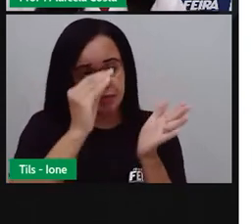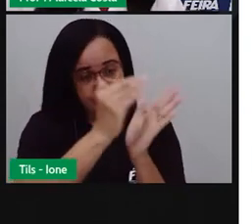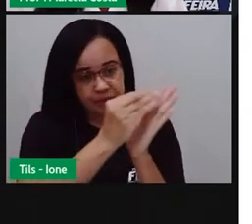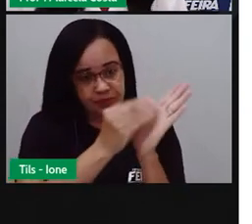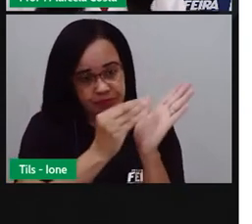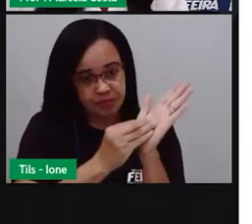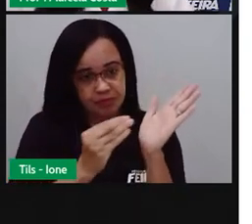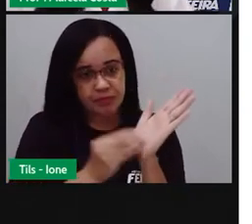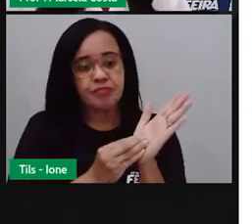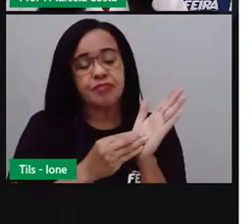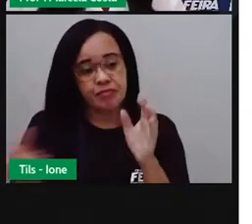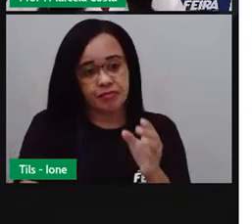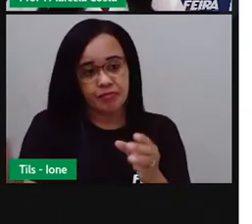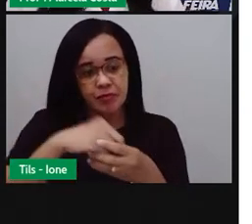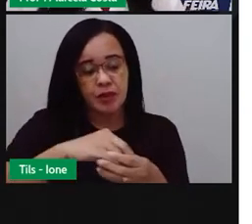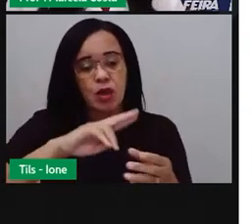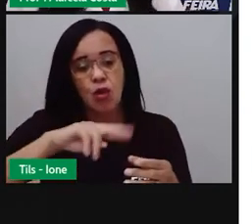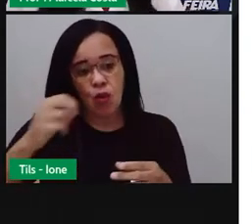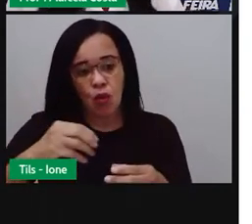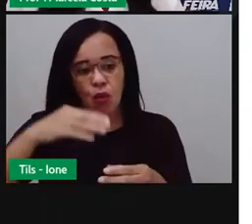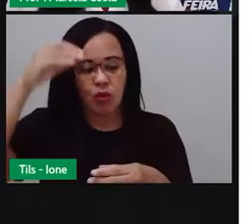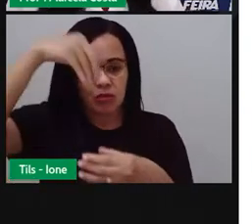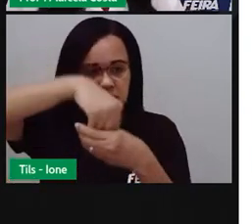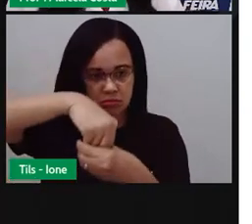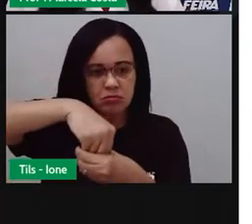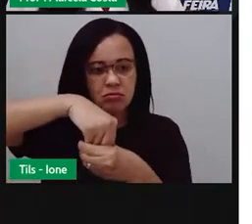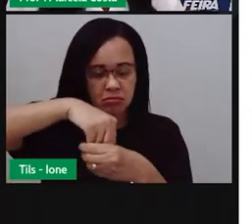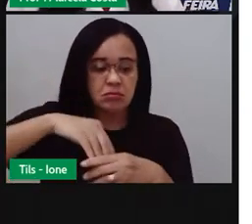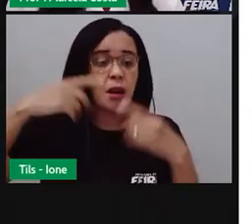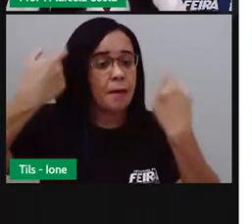envelope, tá?